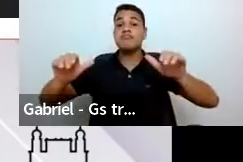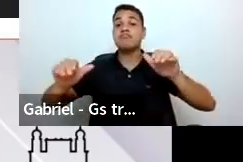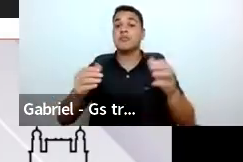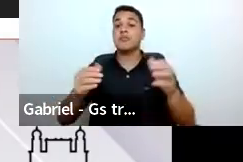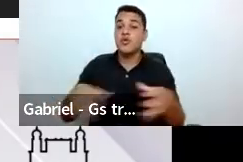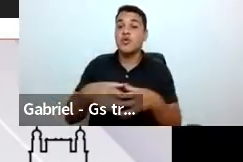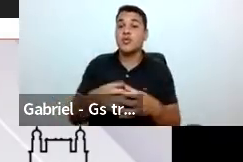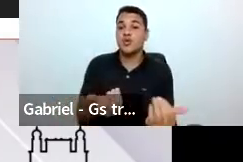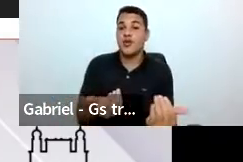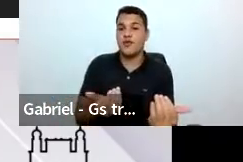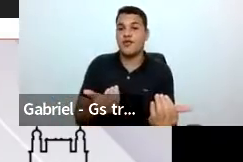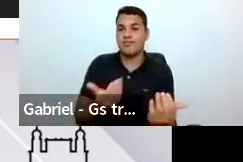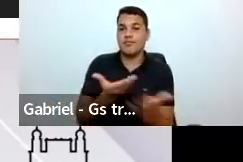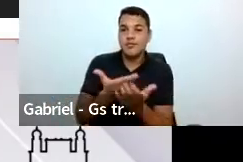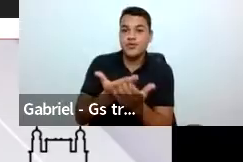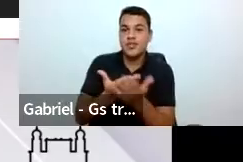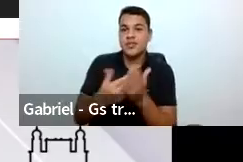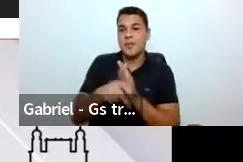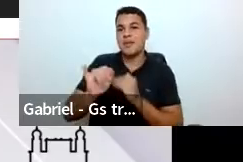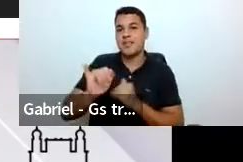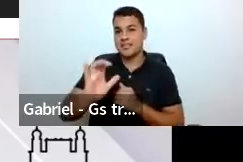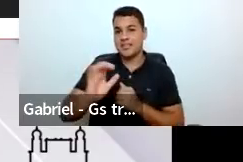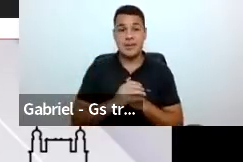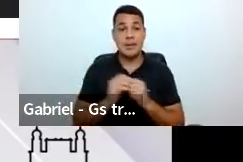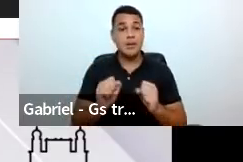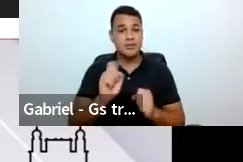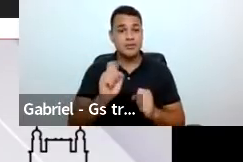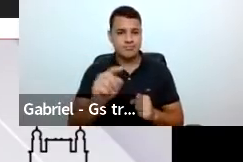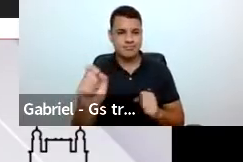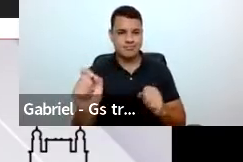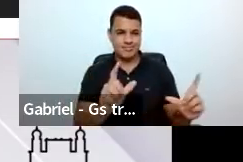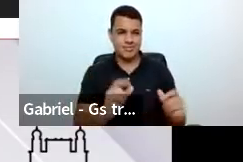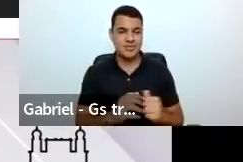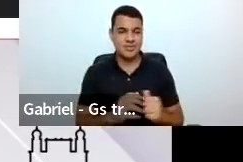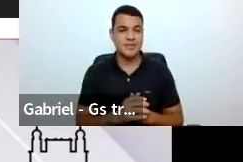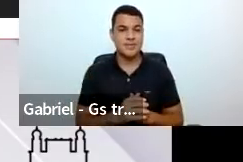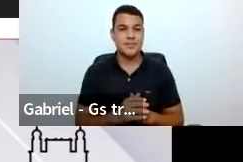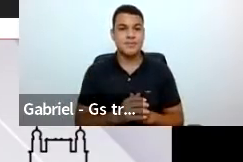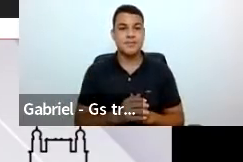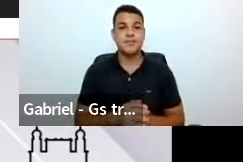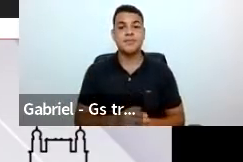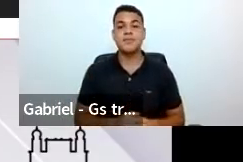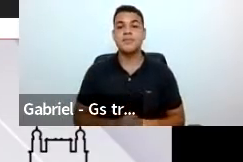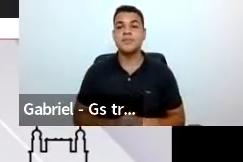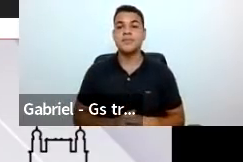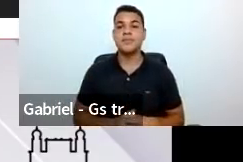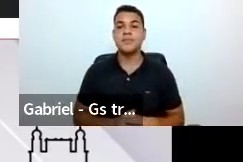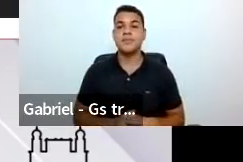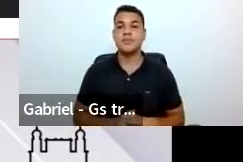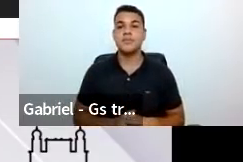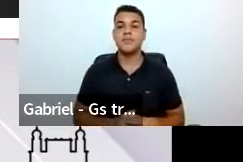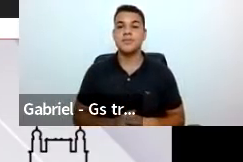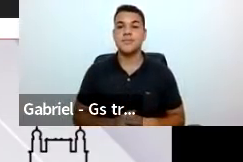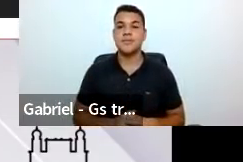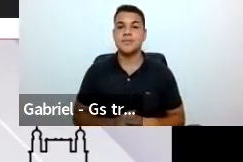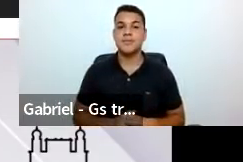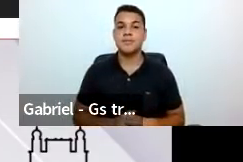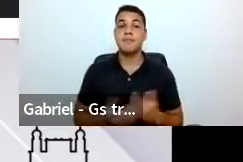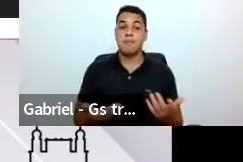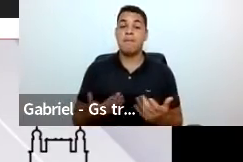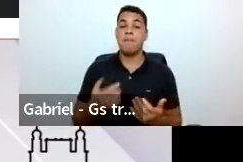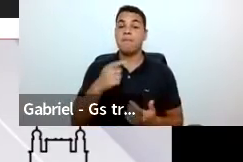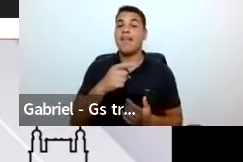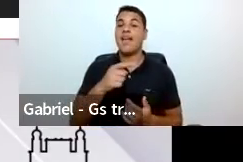Iniciação Científica da Fiocruz. Pode passar a primeira tela, por favor? Eu, a Iniciação